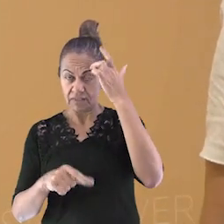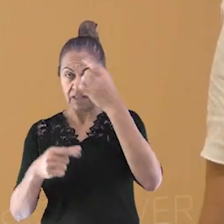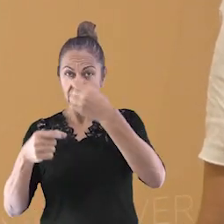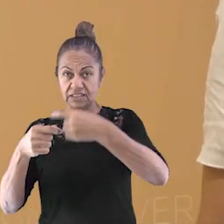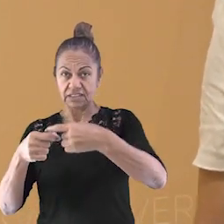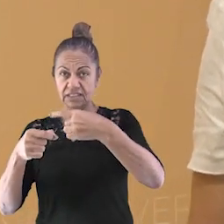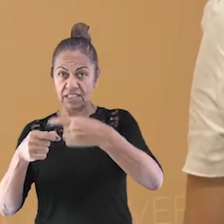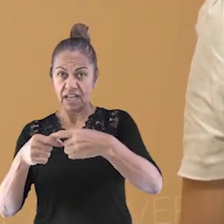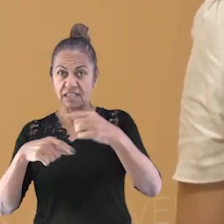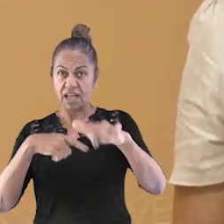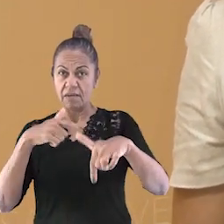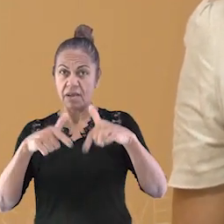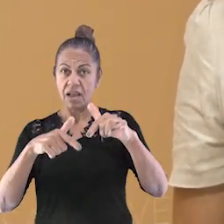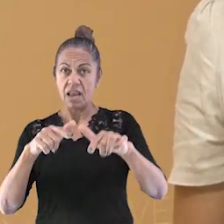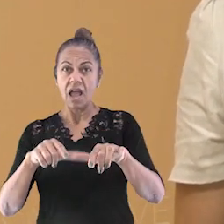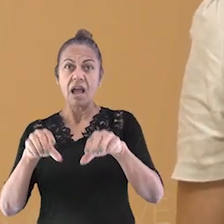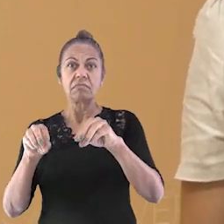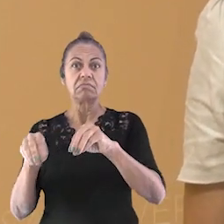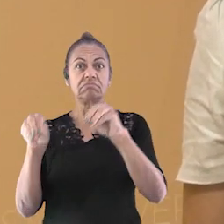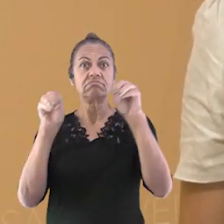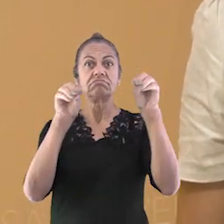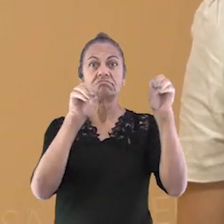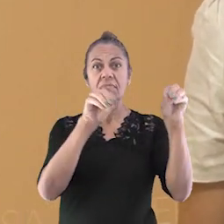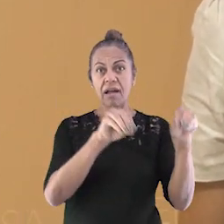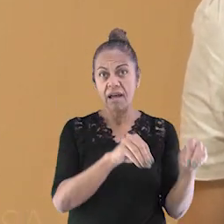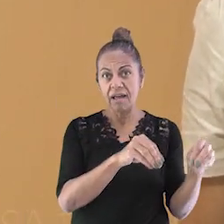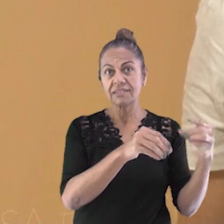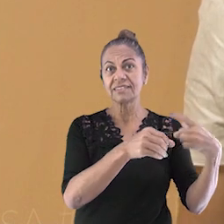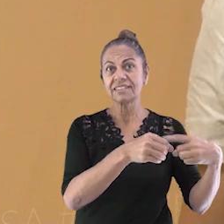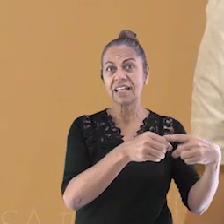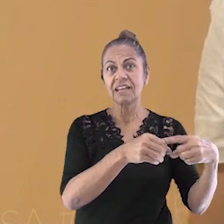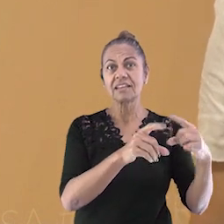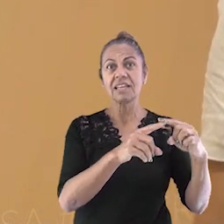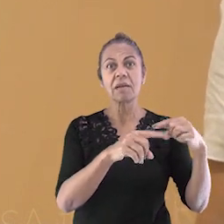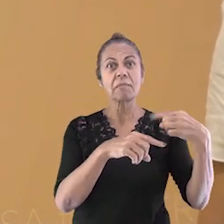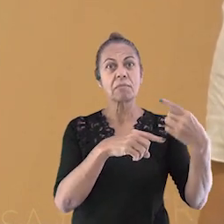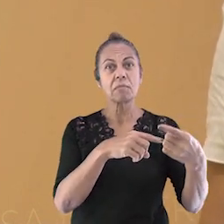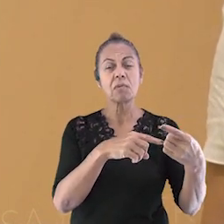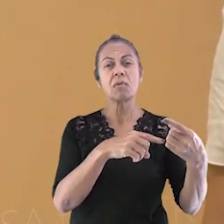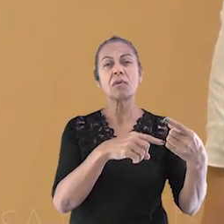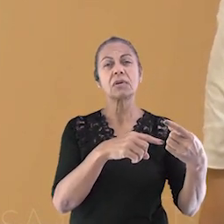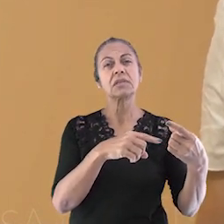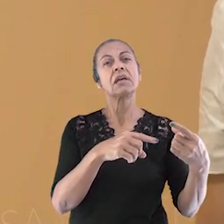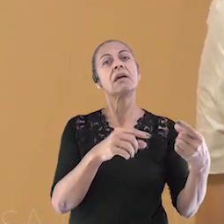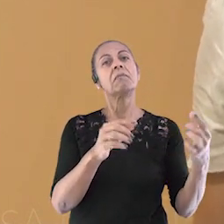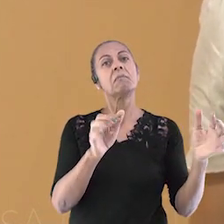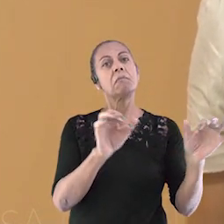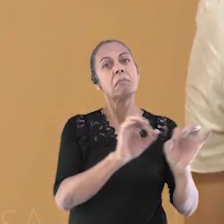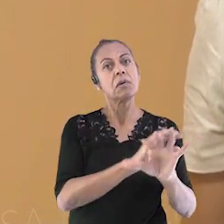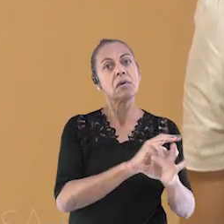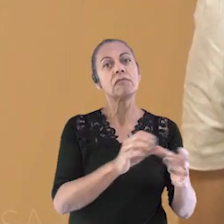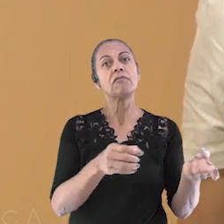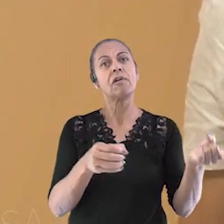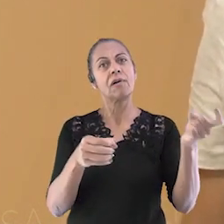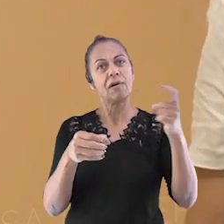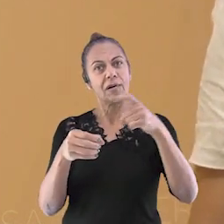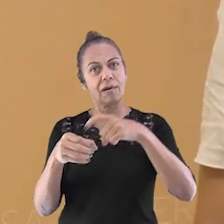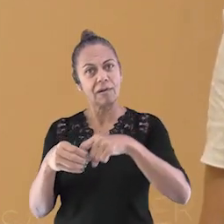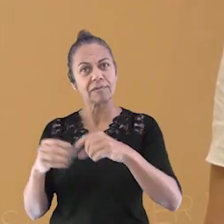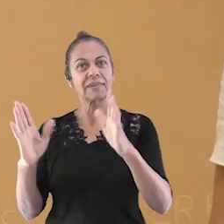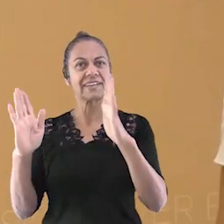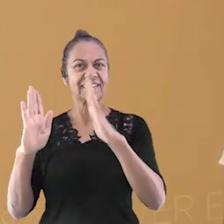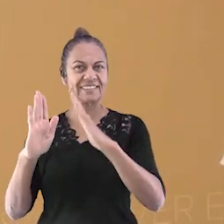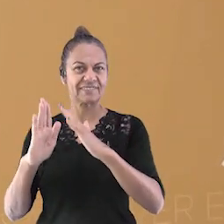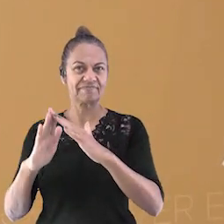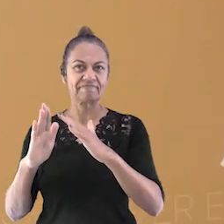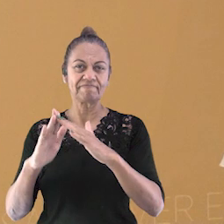cidades e no final do dia retornam para suas casas. A população sempre está mudando e com ela também